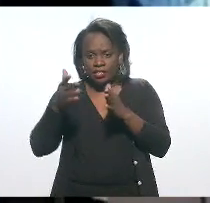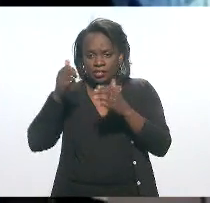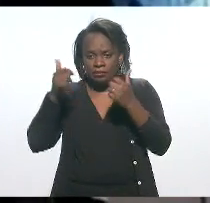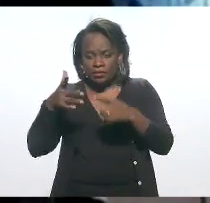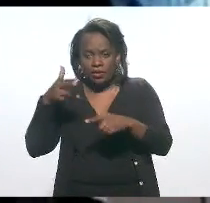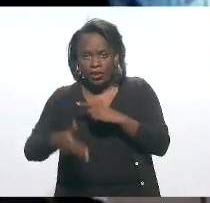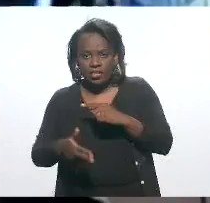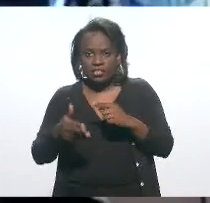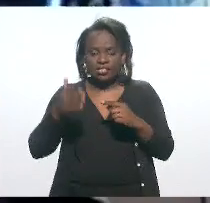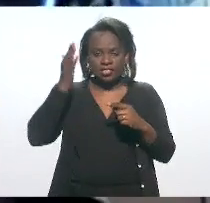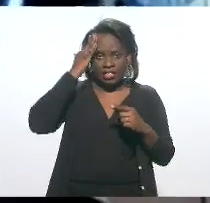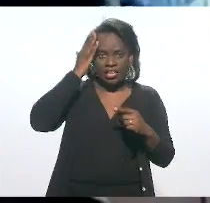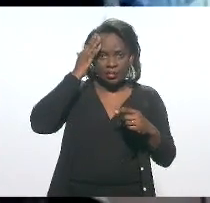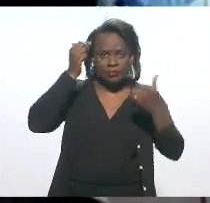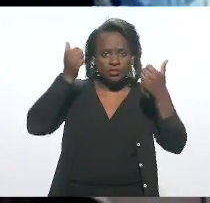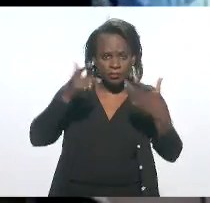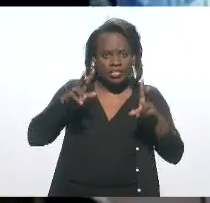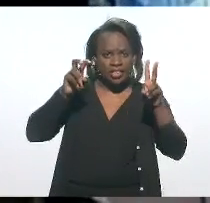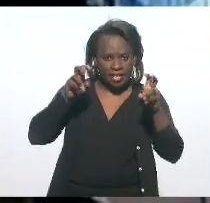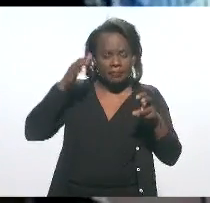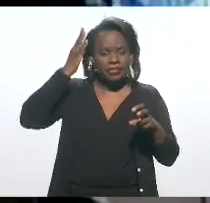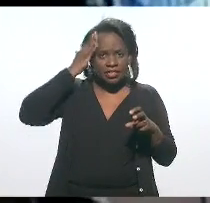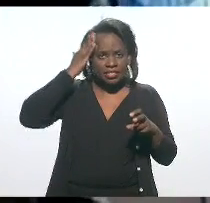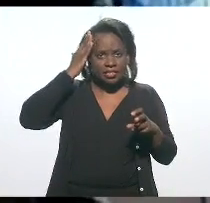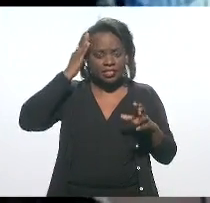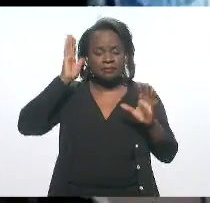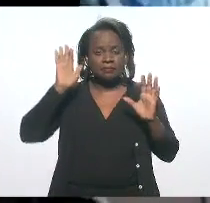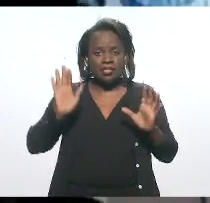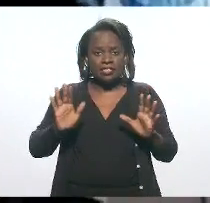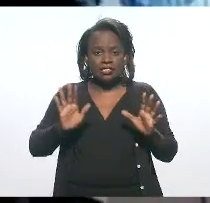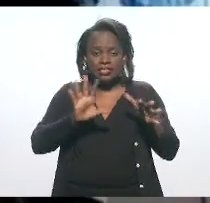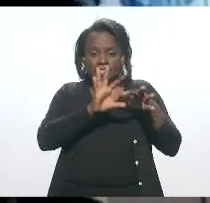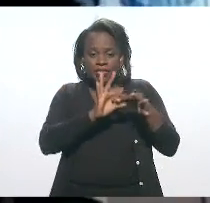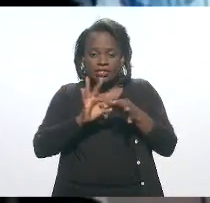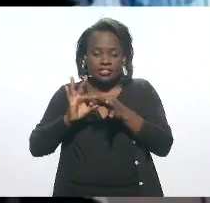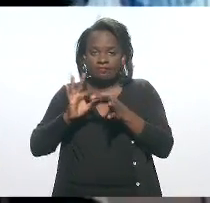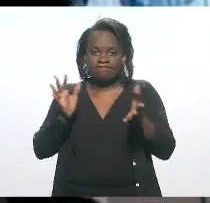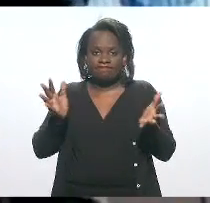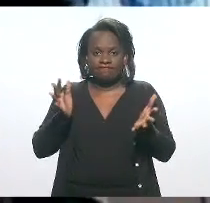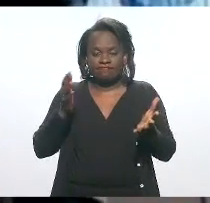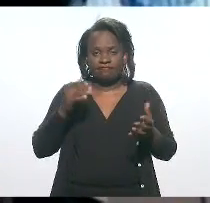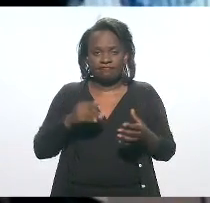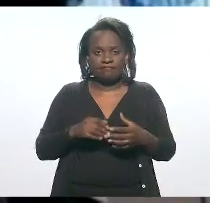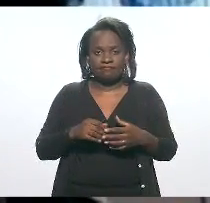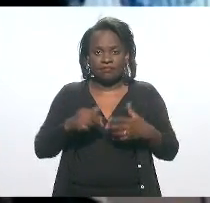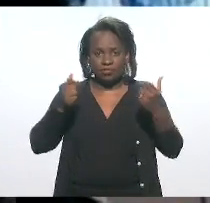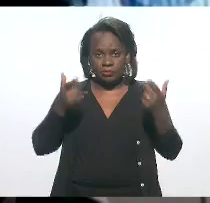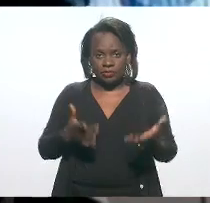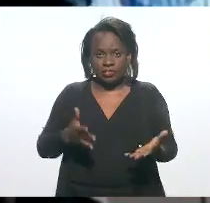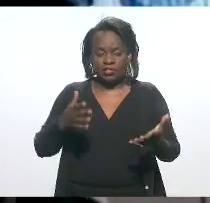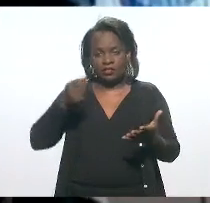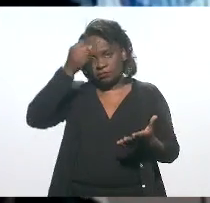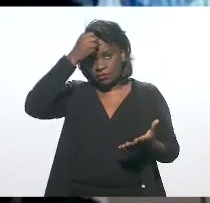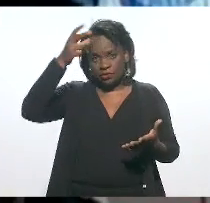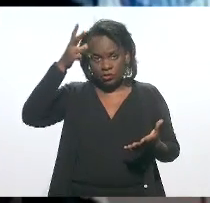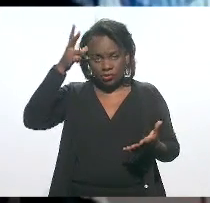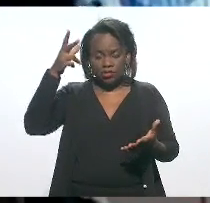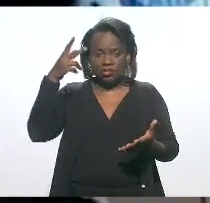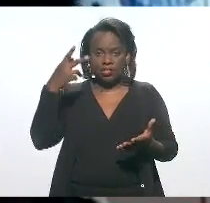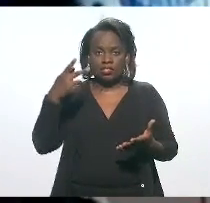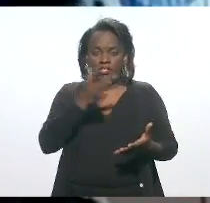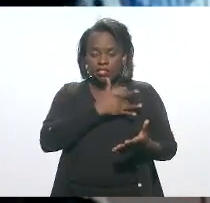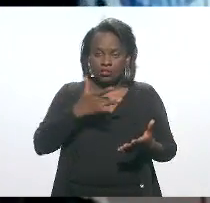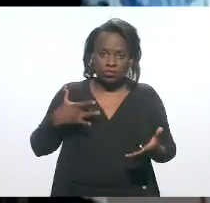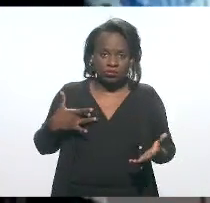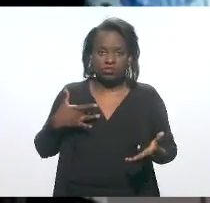exatamente do que se trata a sua fala em relação à intervenção no âmbito municipal da